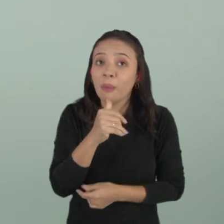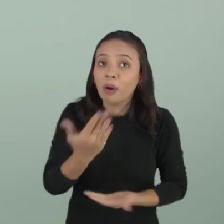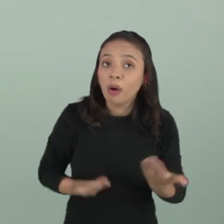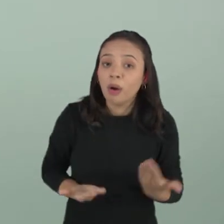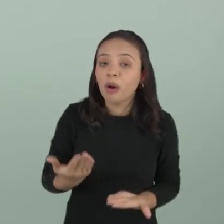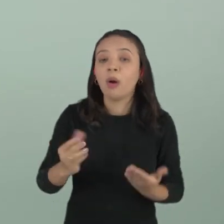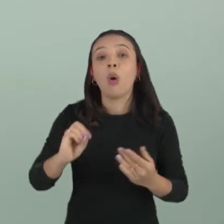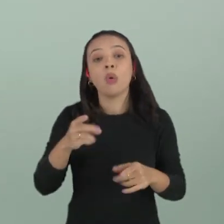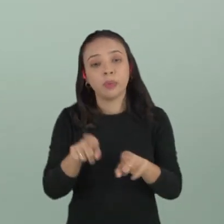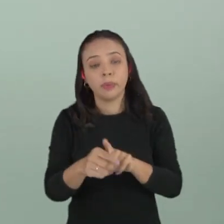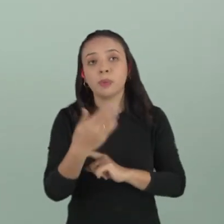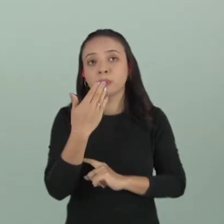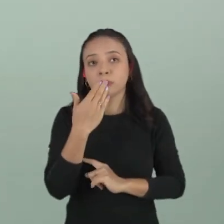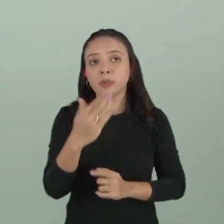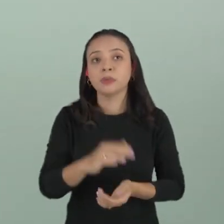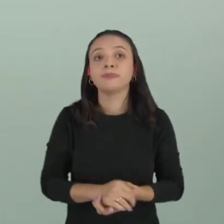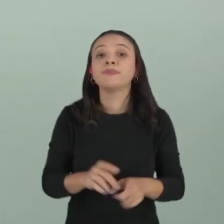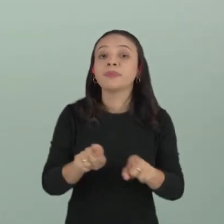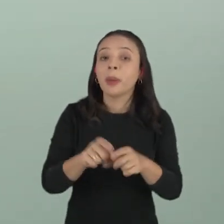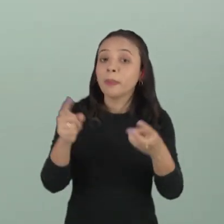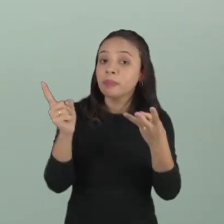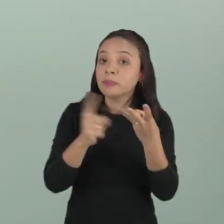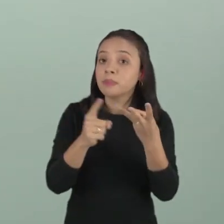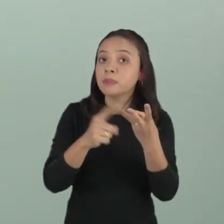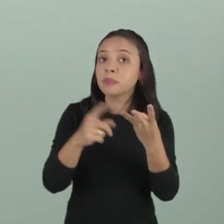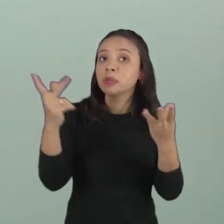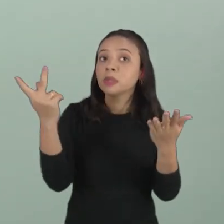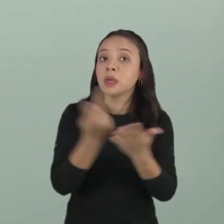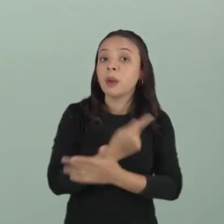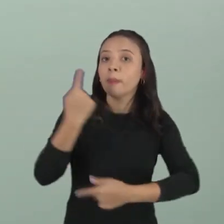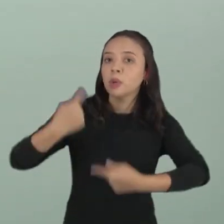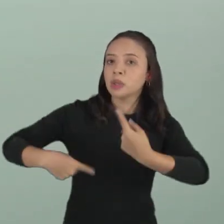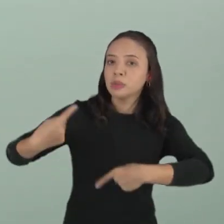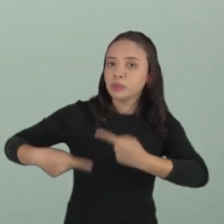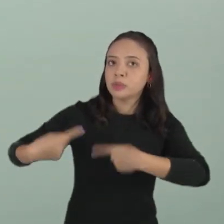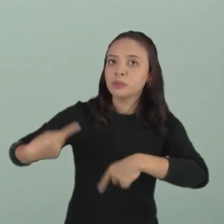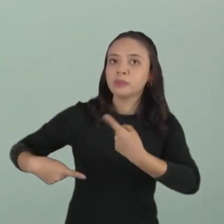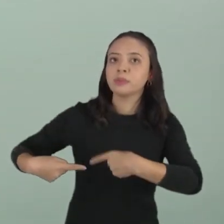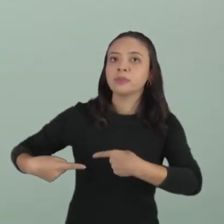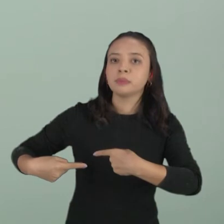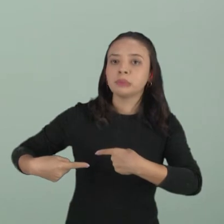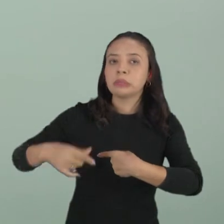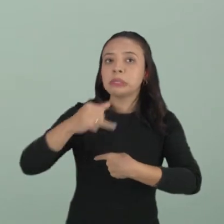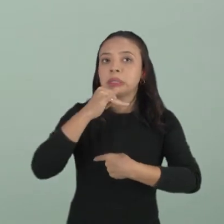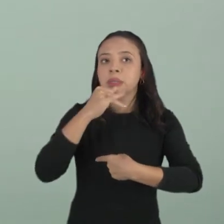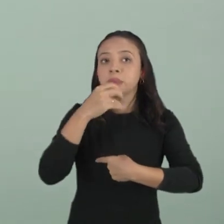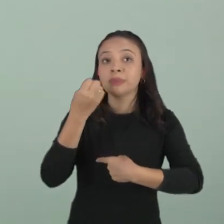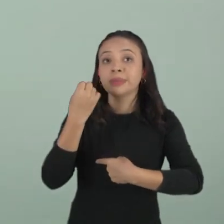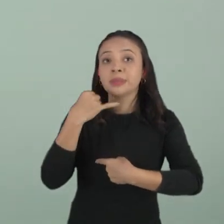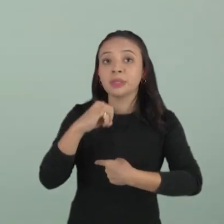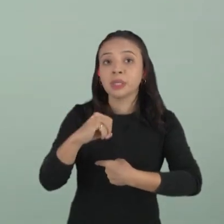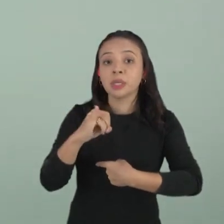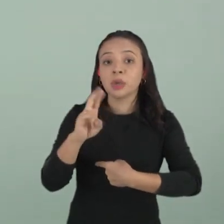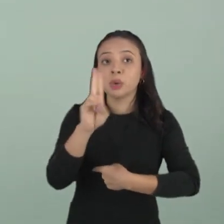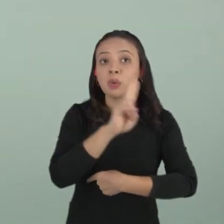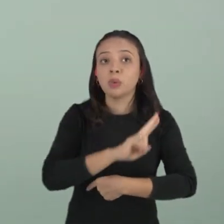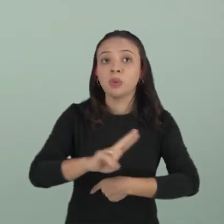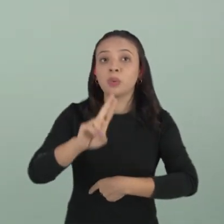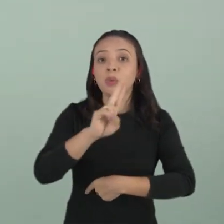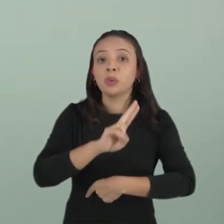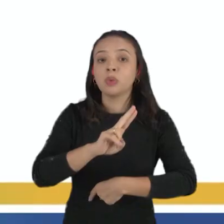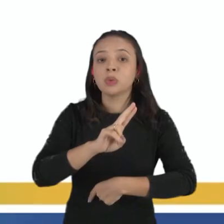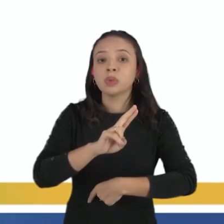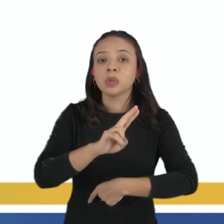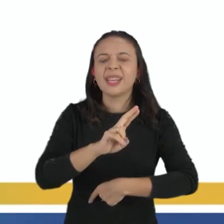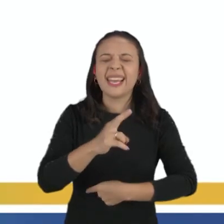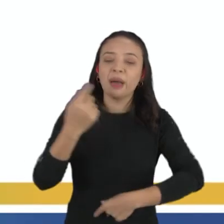solicitação. E, por fim, em situações políticas, quando se utiliza o gênero